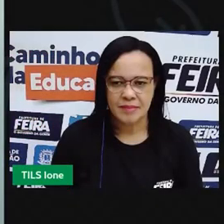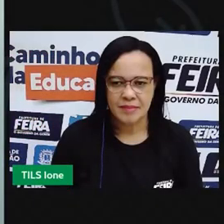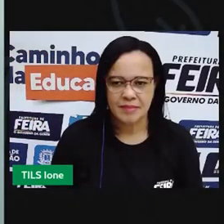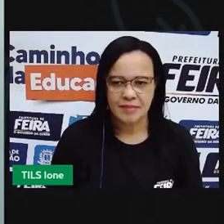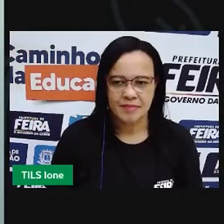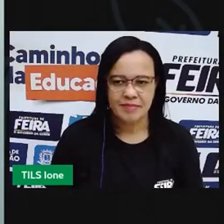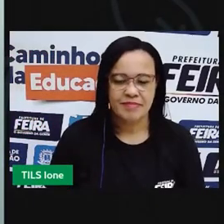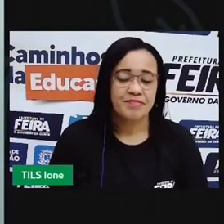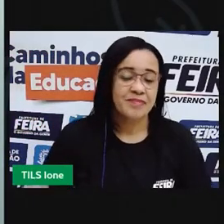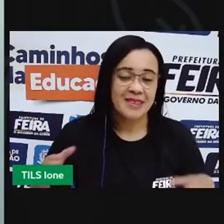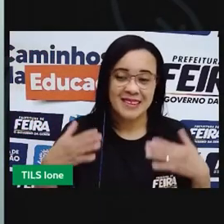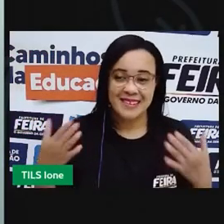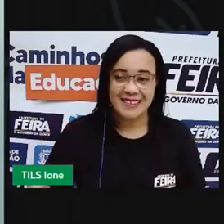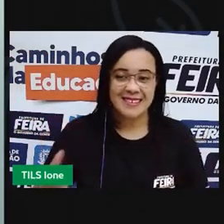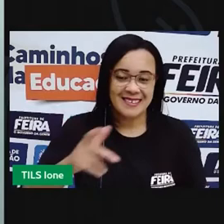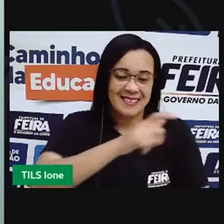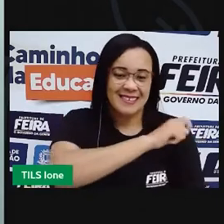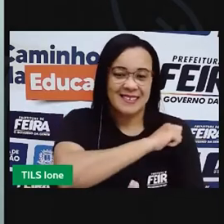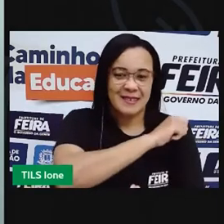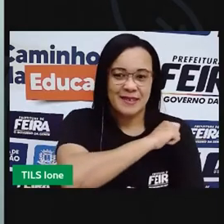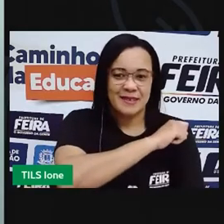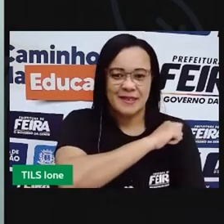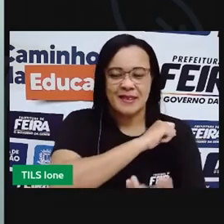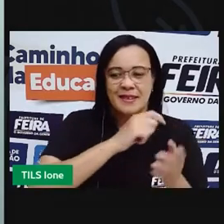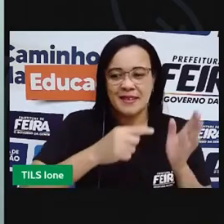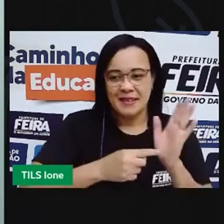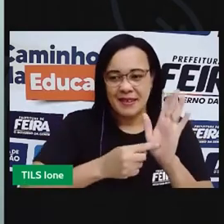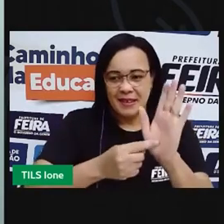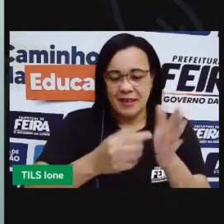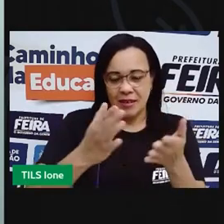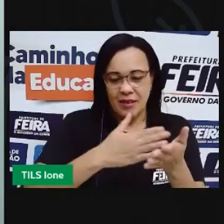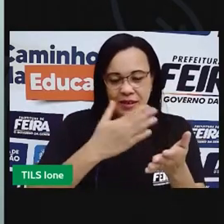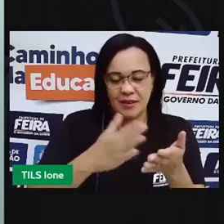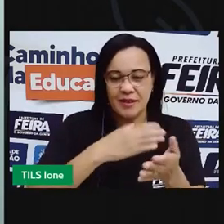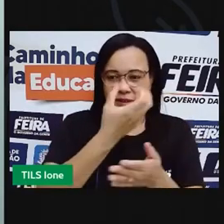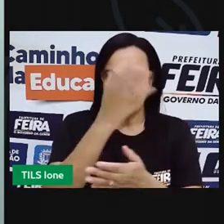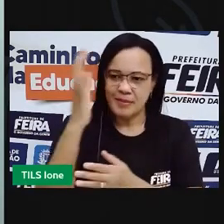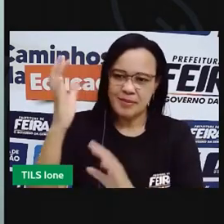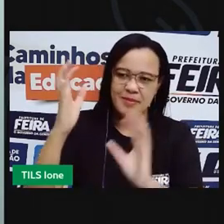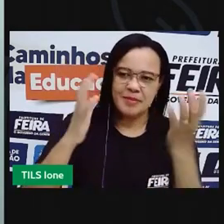Então, criançada, esse é livro Natureza maluca.